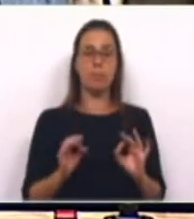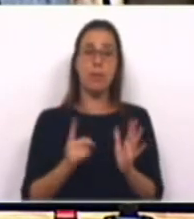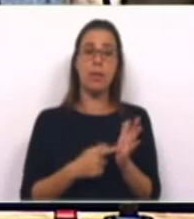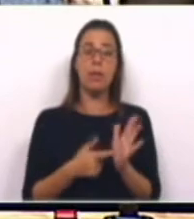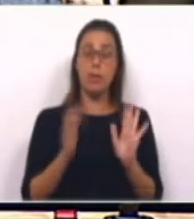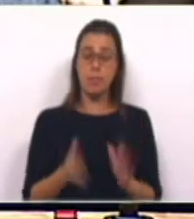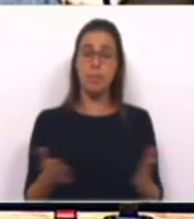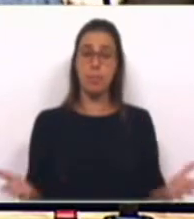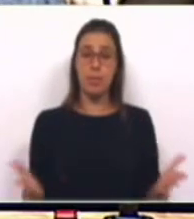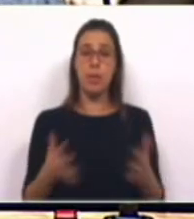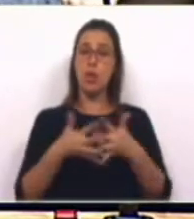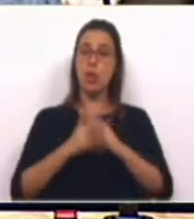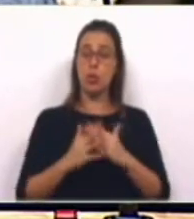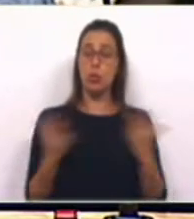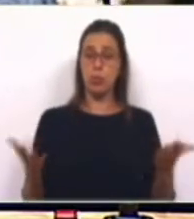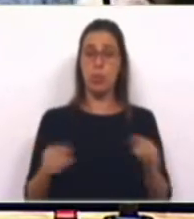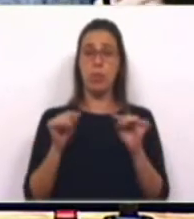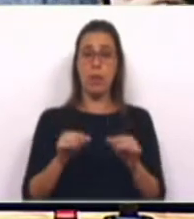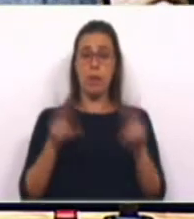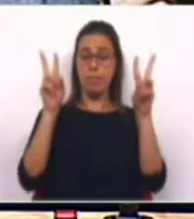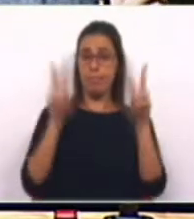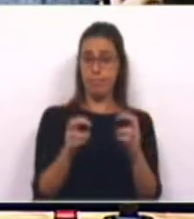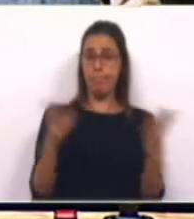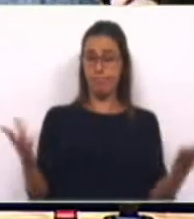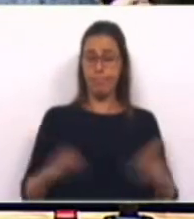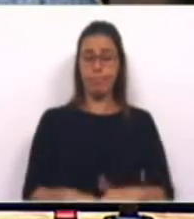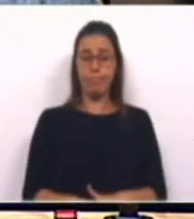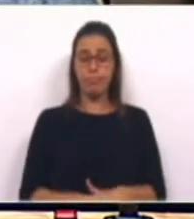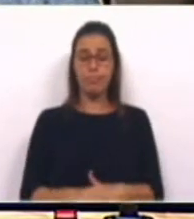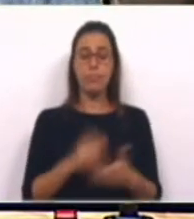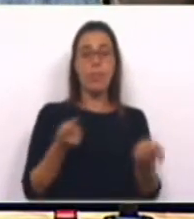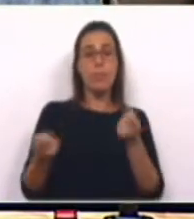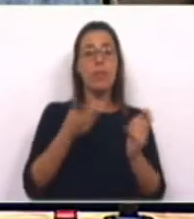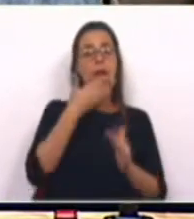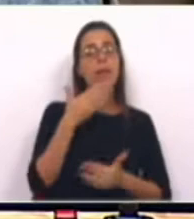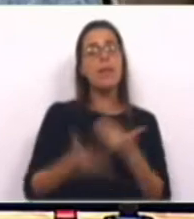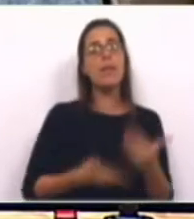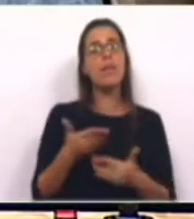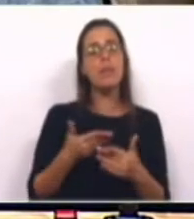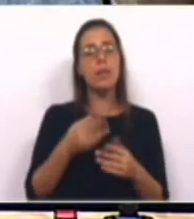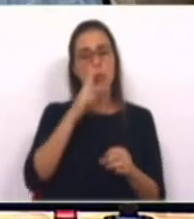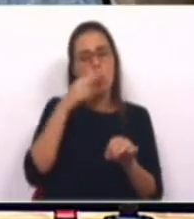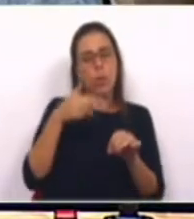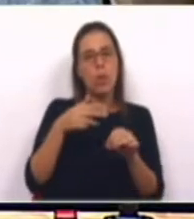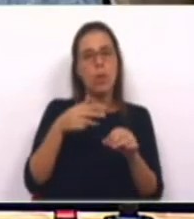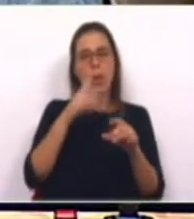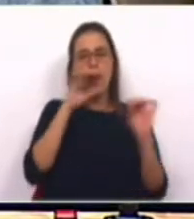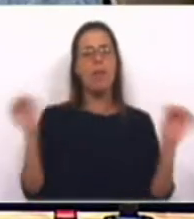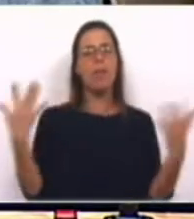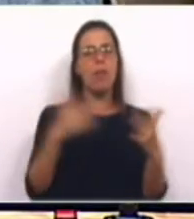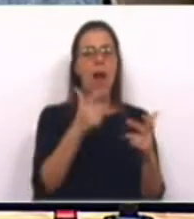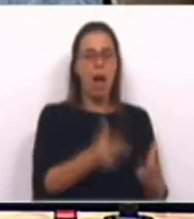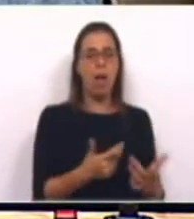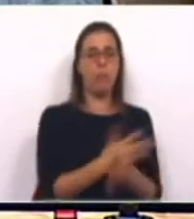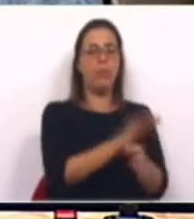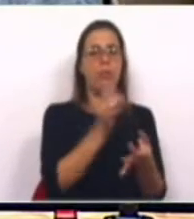necessárias e estruturais nesta matéria. A gestão eficiente do combustível das florestas